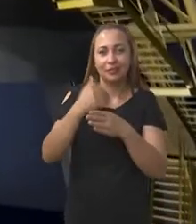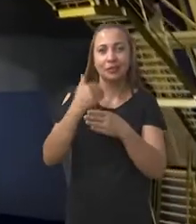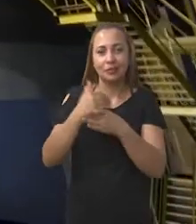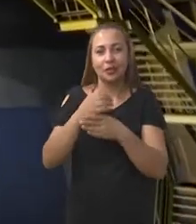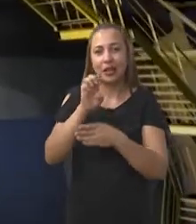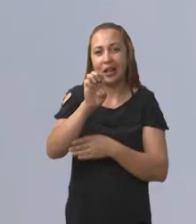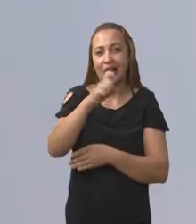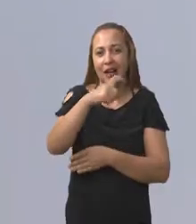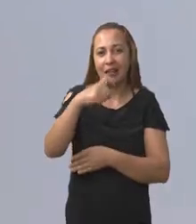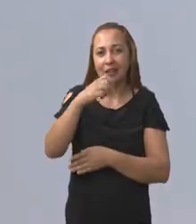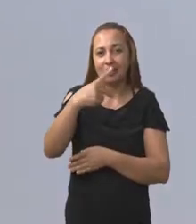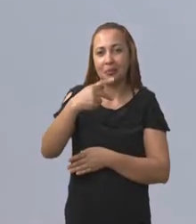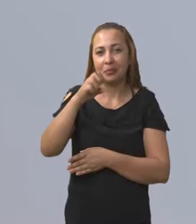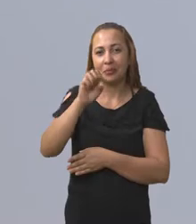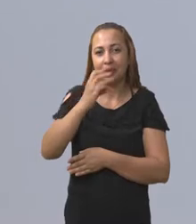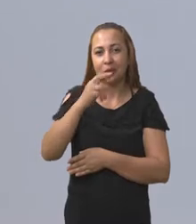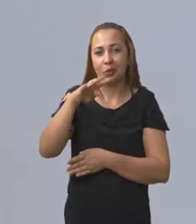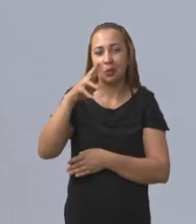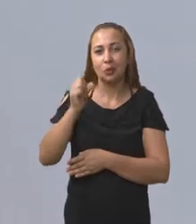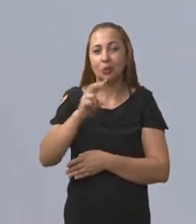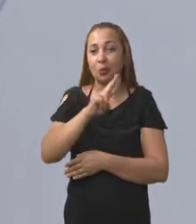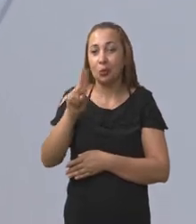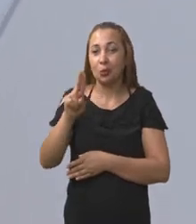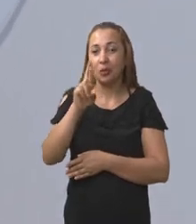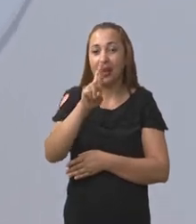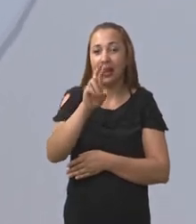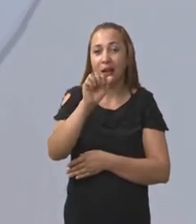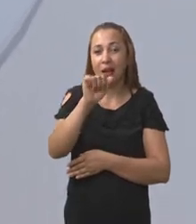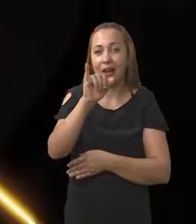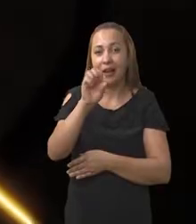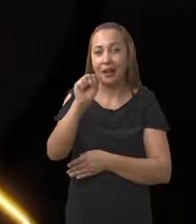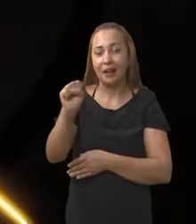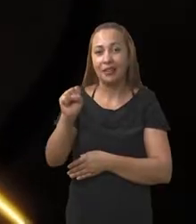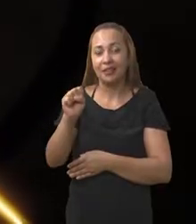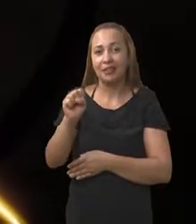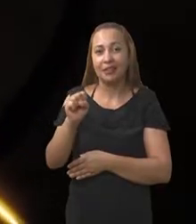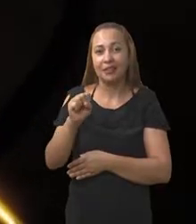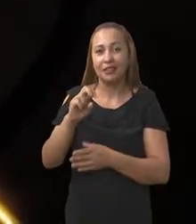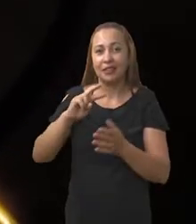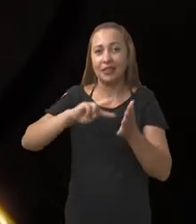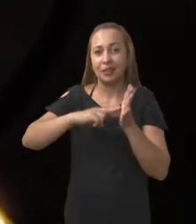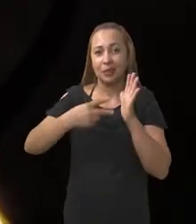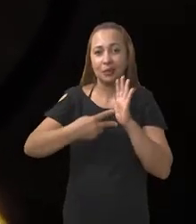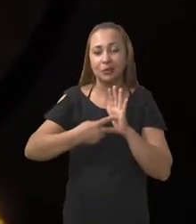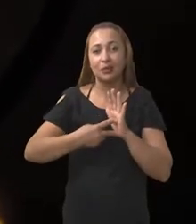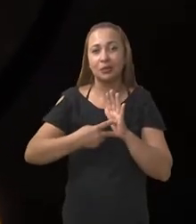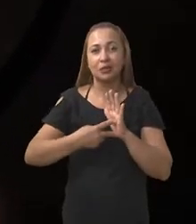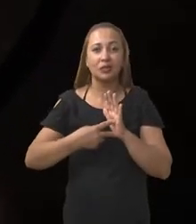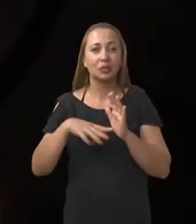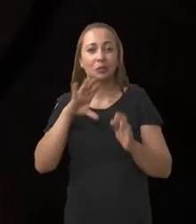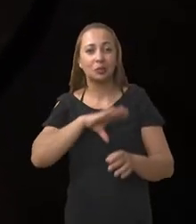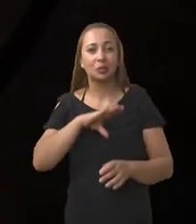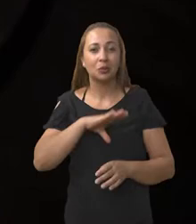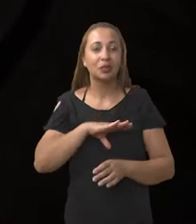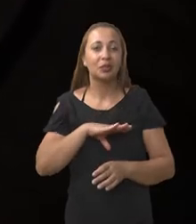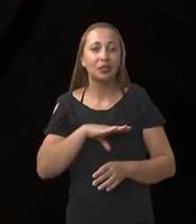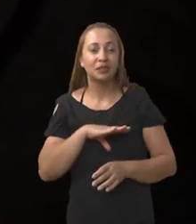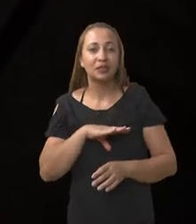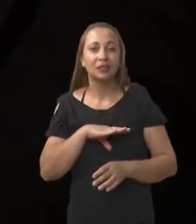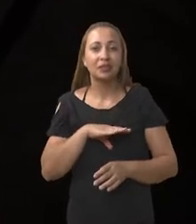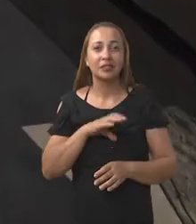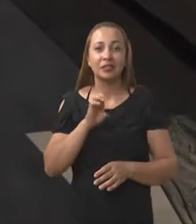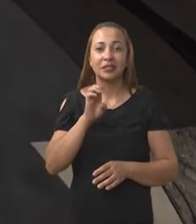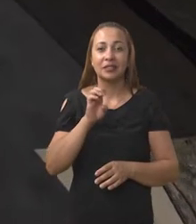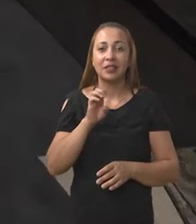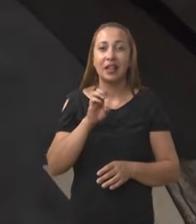espectrômetro que tem o nome de Hires, que é, traduzindo em bom português, é